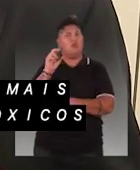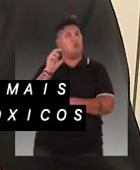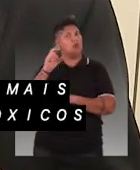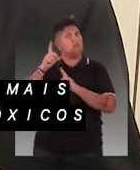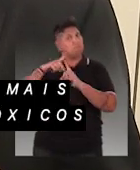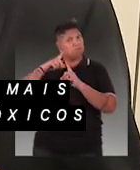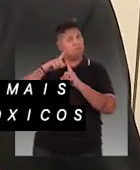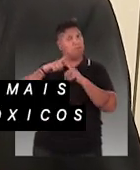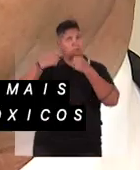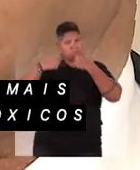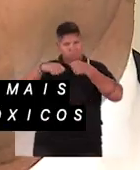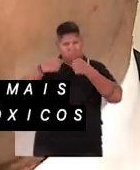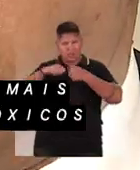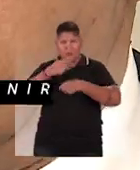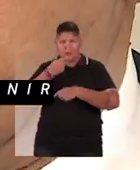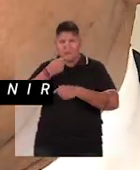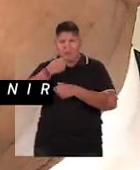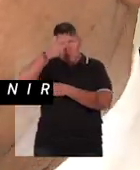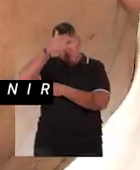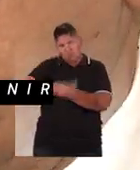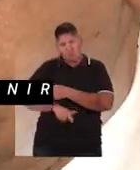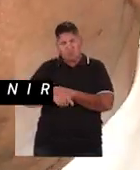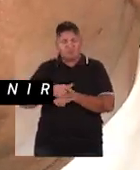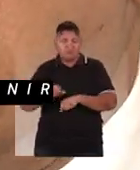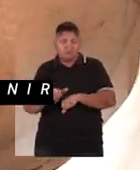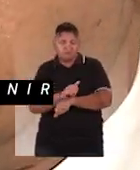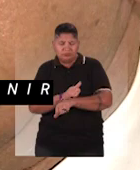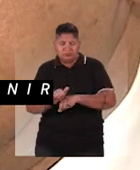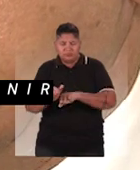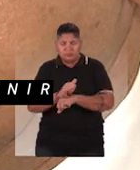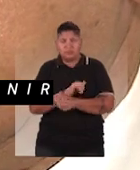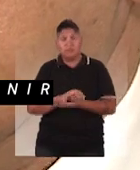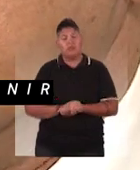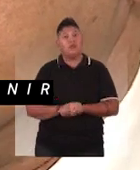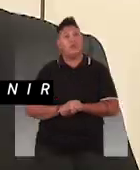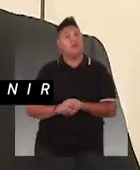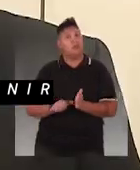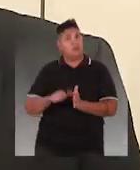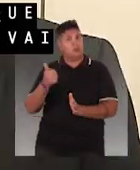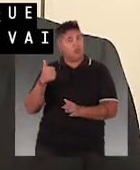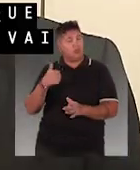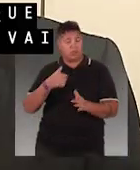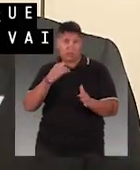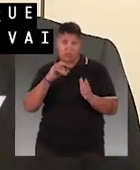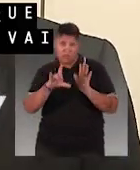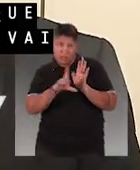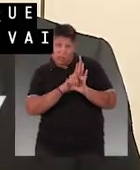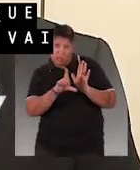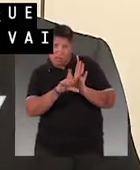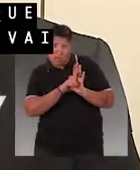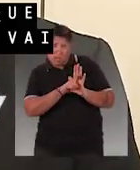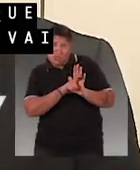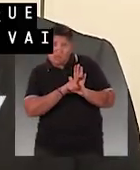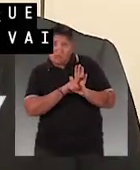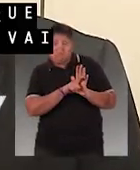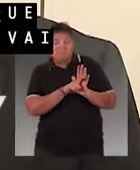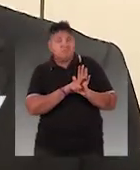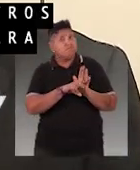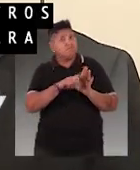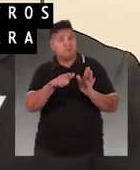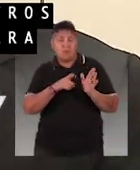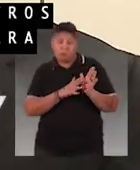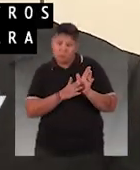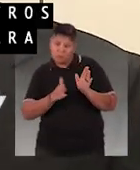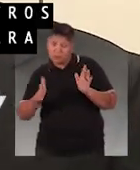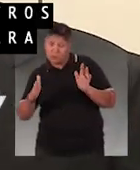50 tipos de agrotóxicos, será preciso redefinir estratégias. Primeiramente, porque se o legislativo não vai